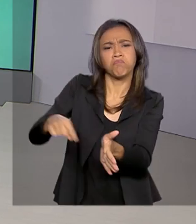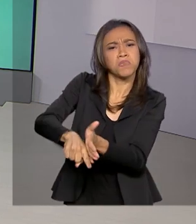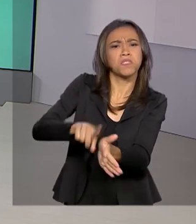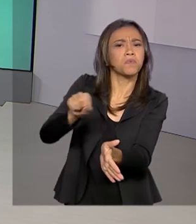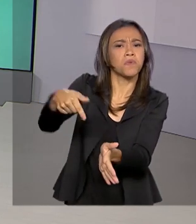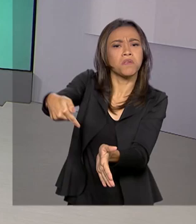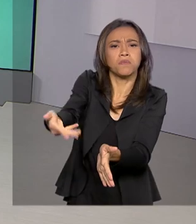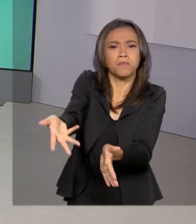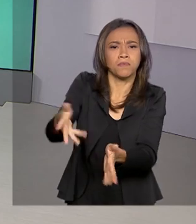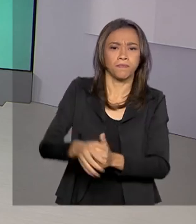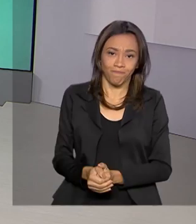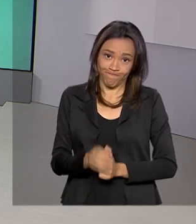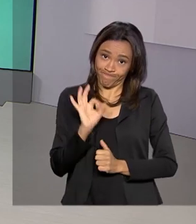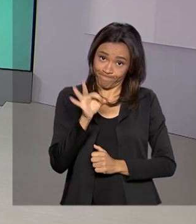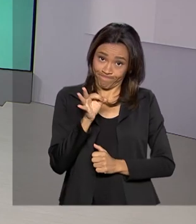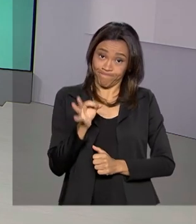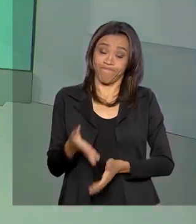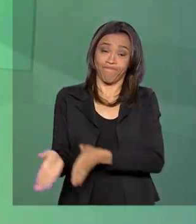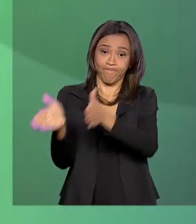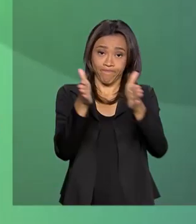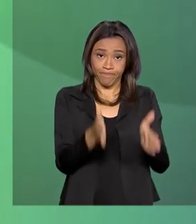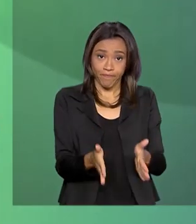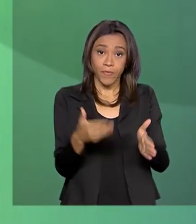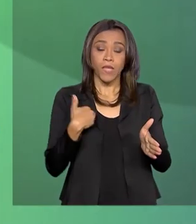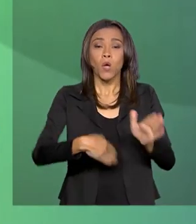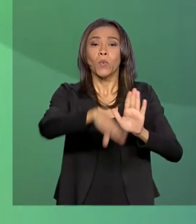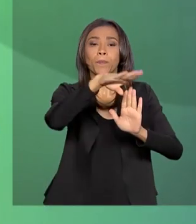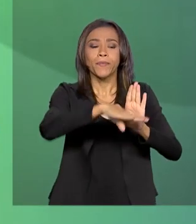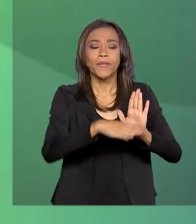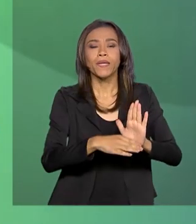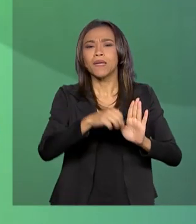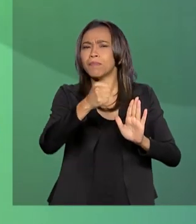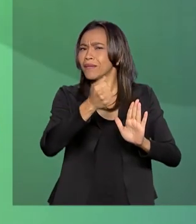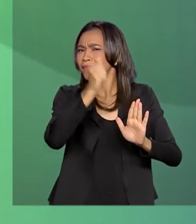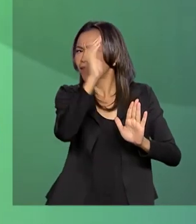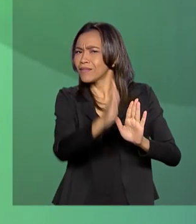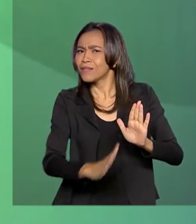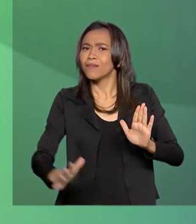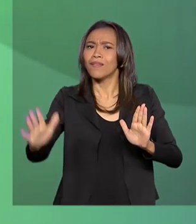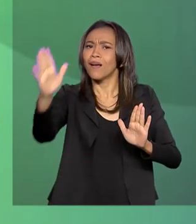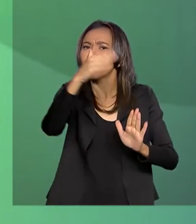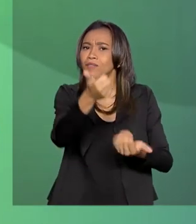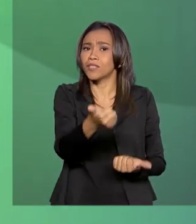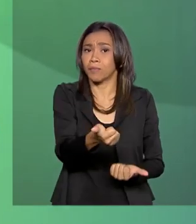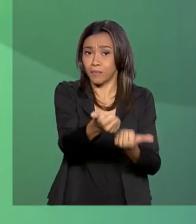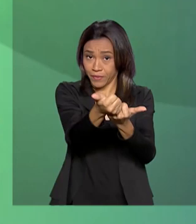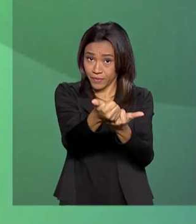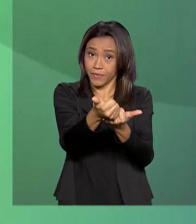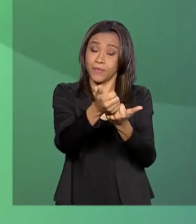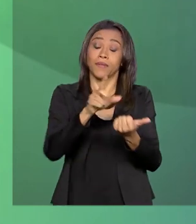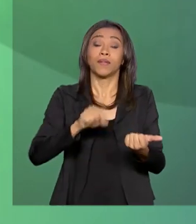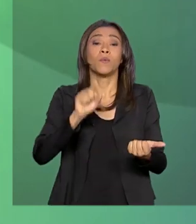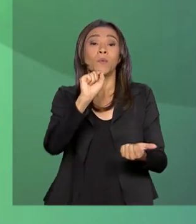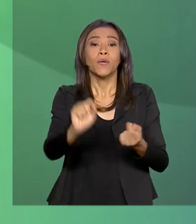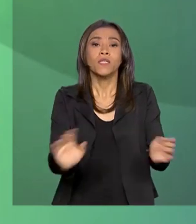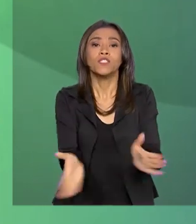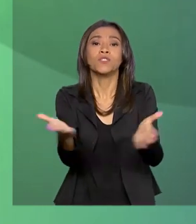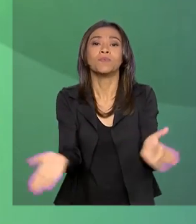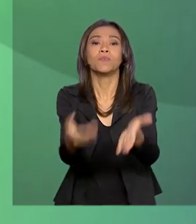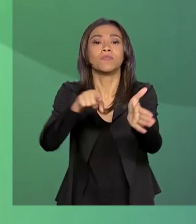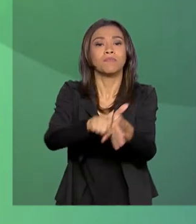É isso mesmo, Renata. O Programa Nacional de Cooperação Acadêmica, PROCAD, estimula a produção de pesquisas